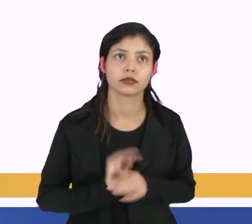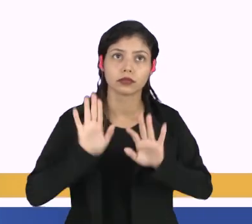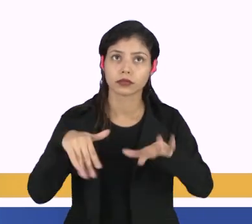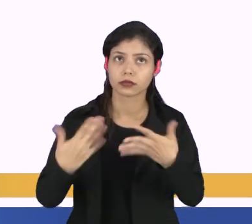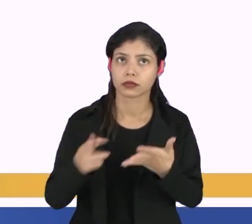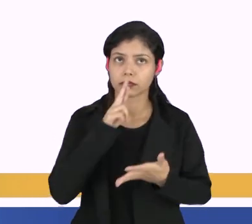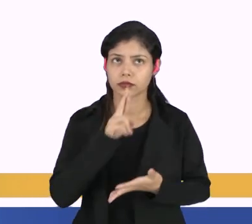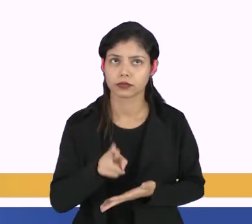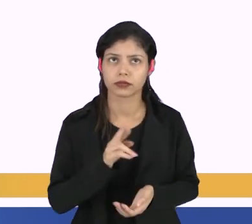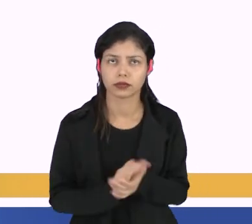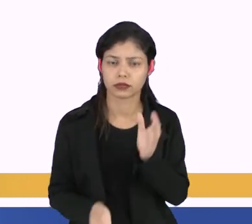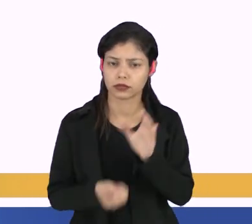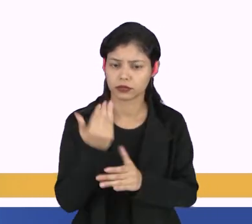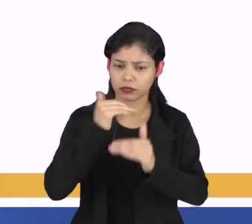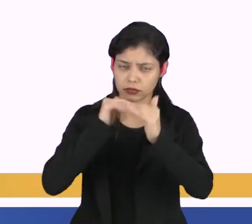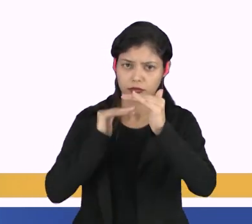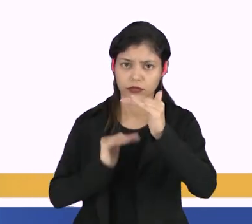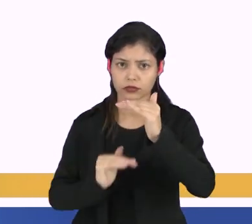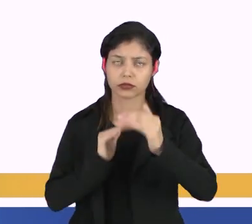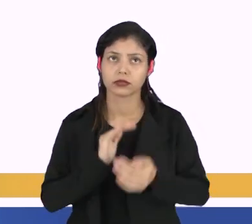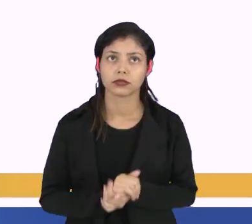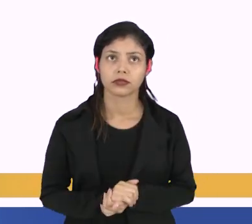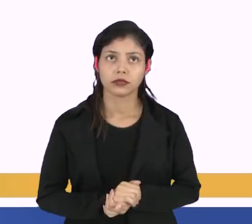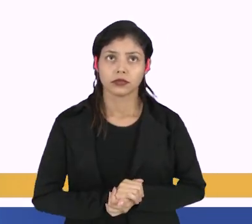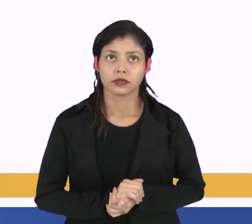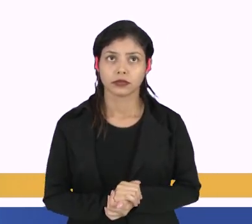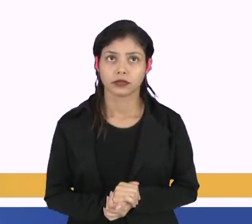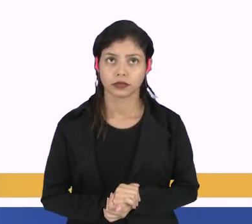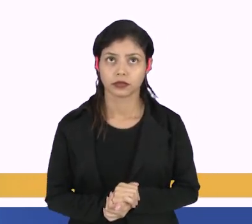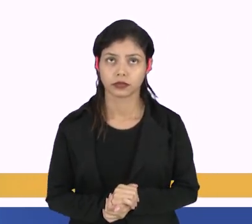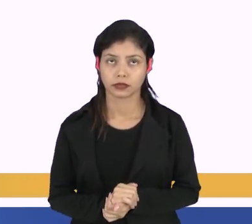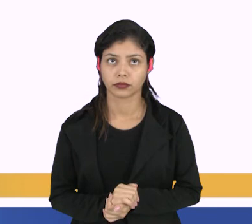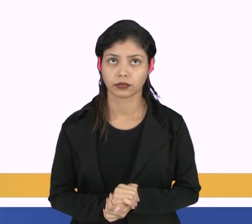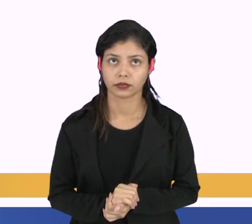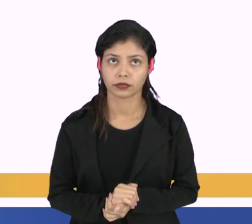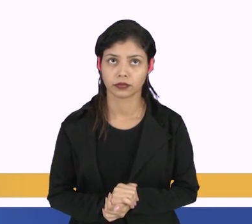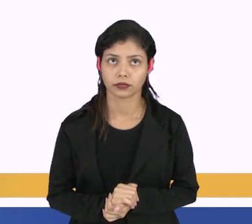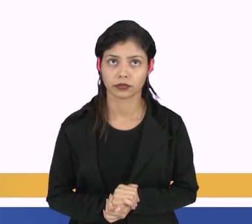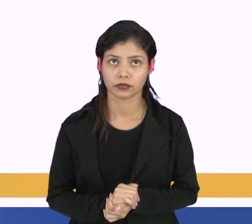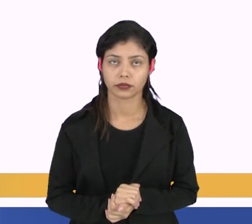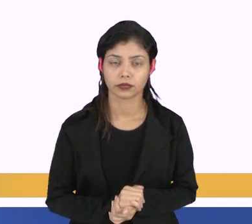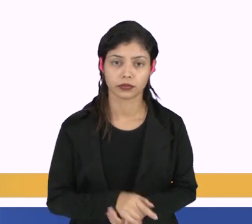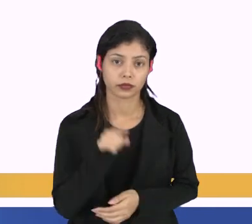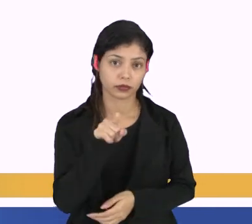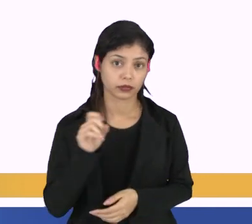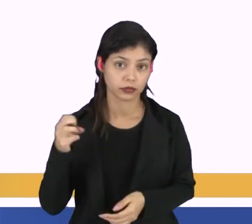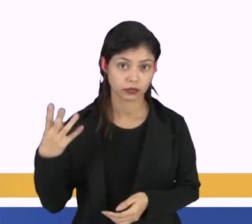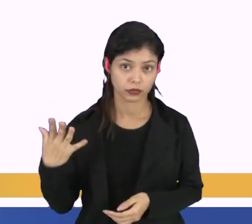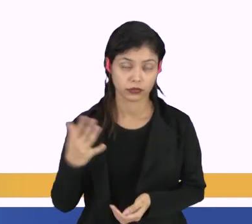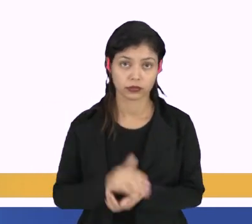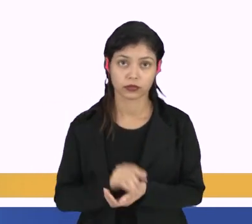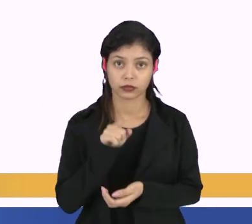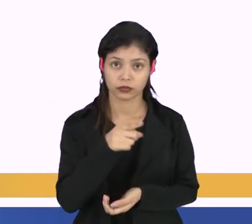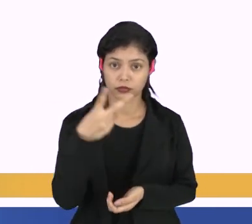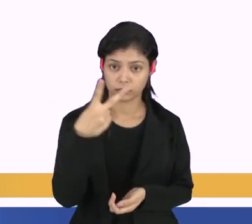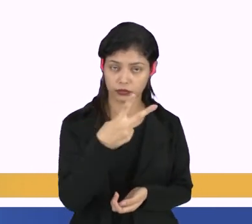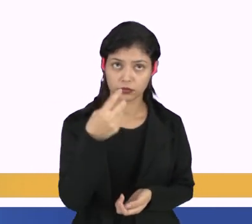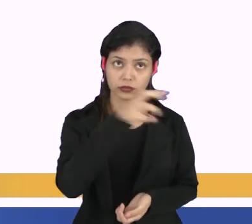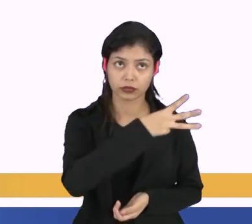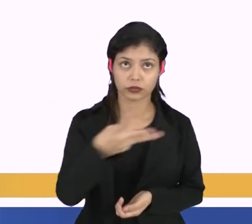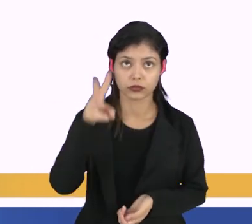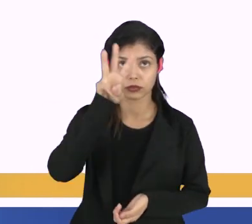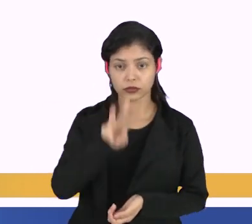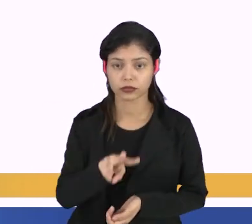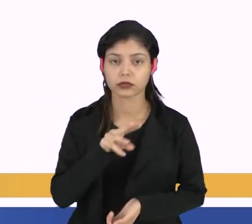Qual o resultado do produto abaixo das matrizes, né? Então nesse caso nós temos duas matrizes,